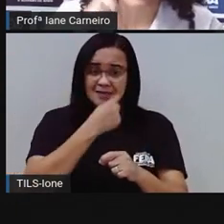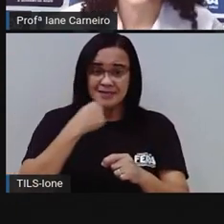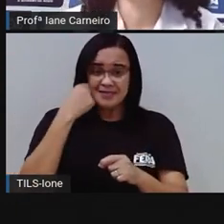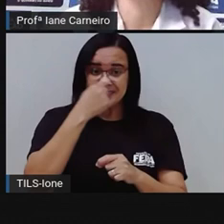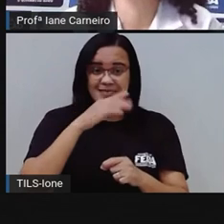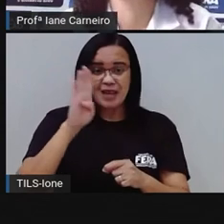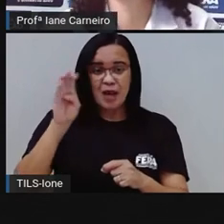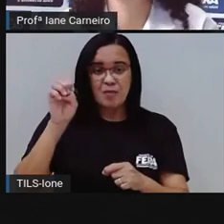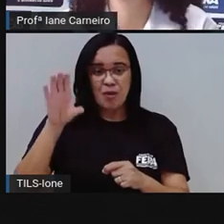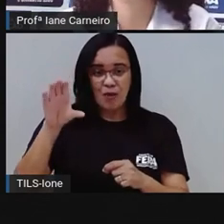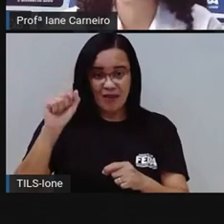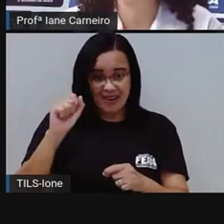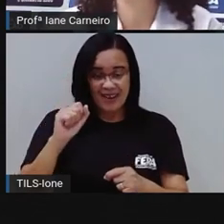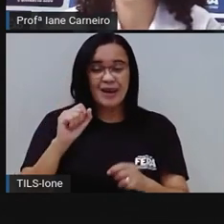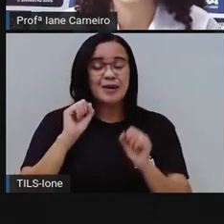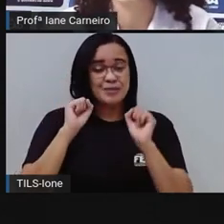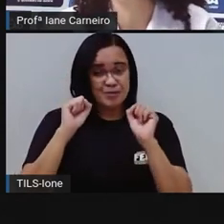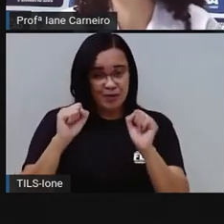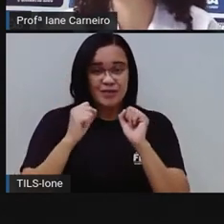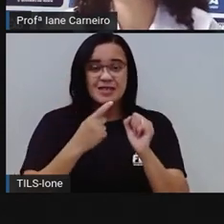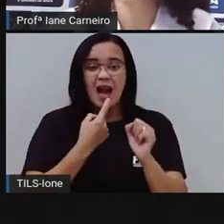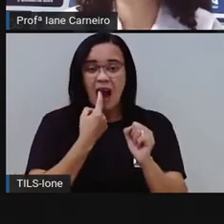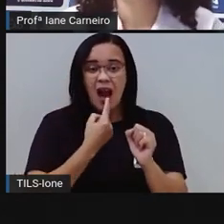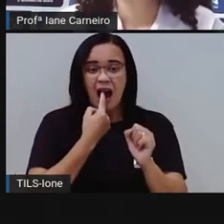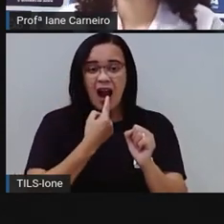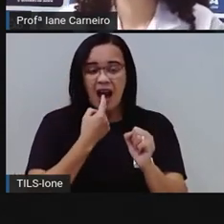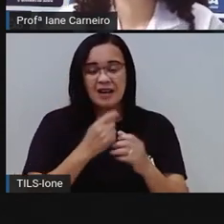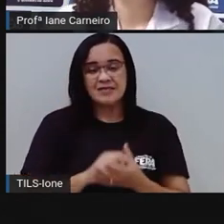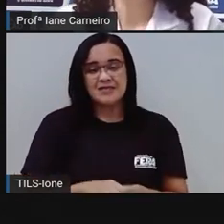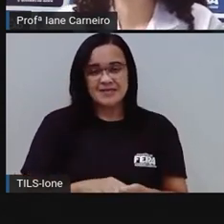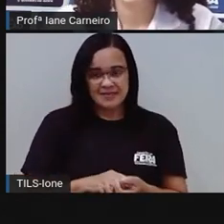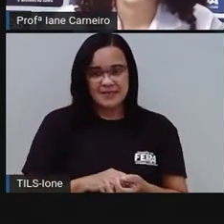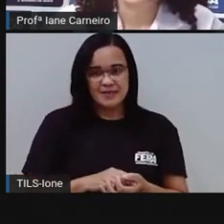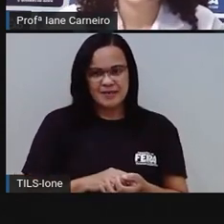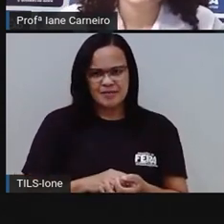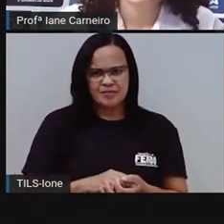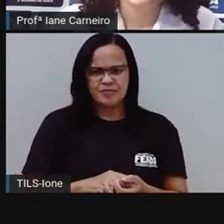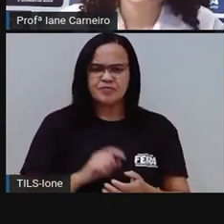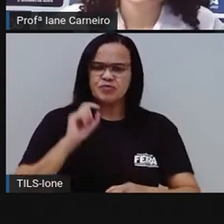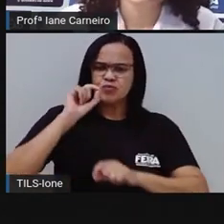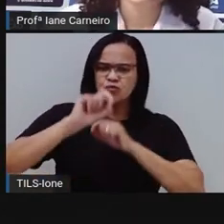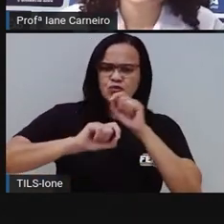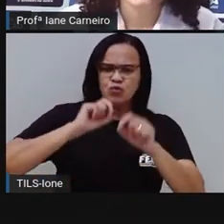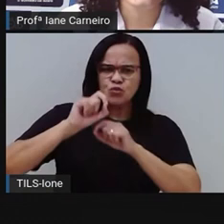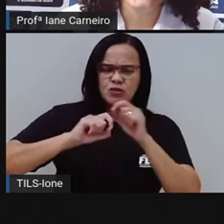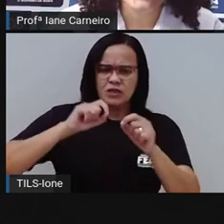da boca. A gente toca com a língua, né? O que faz virar a cabeça?